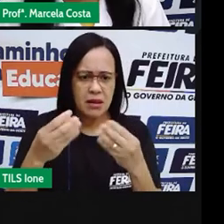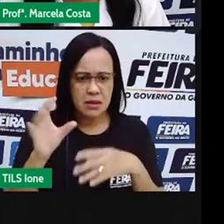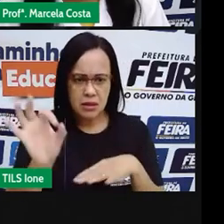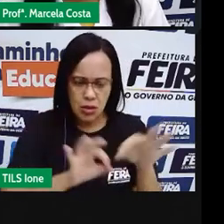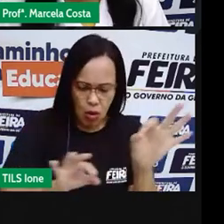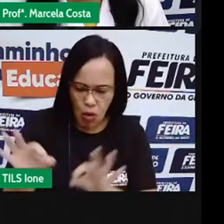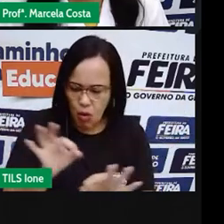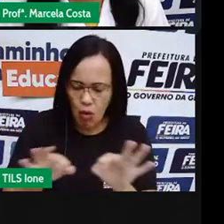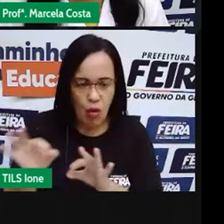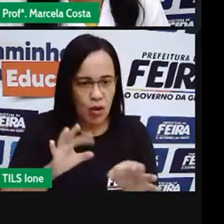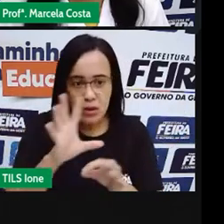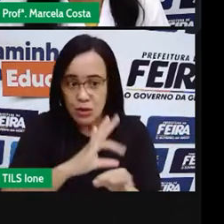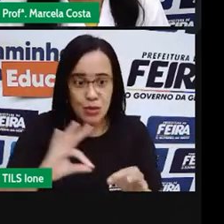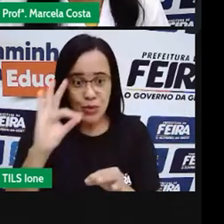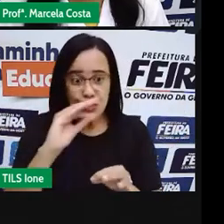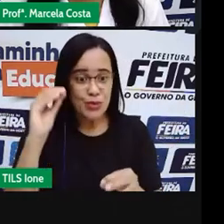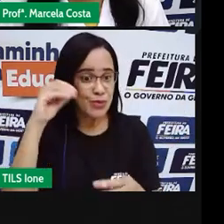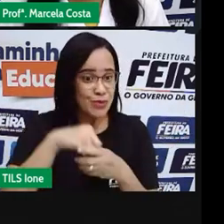organizado.